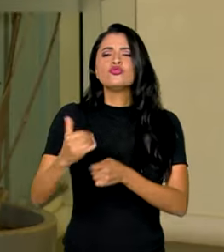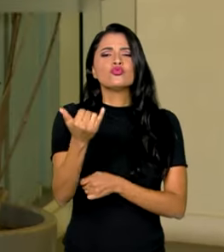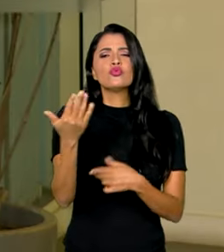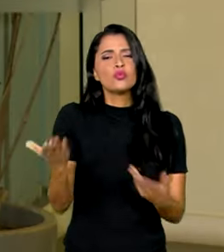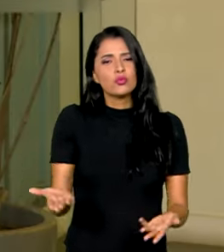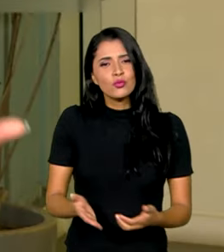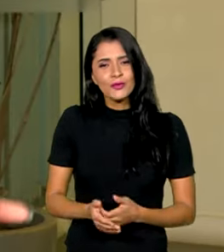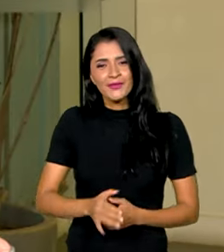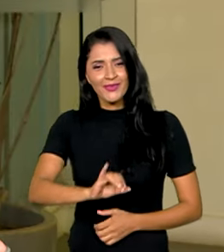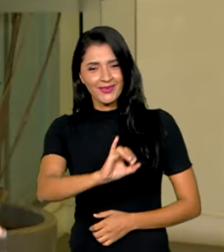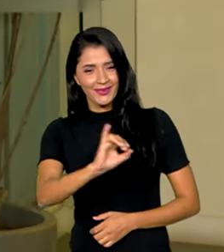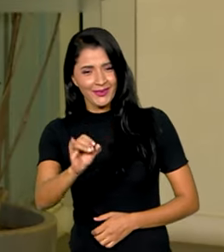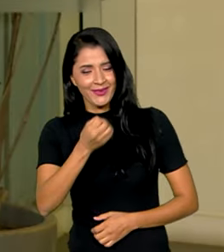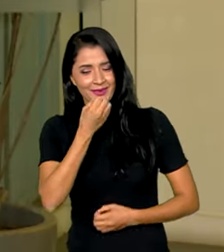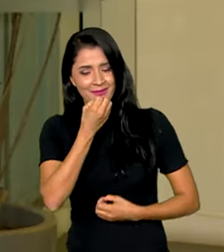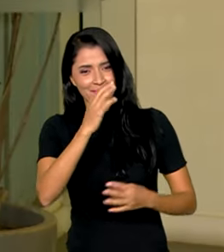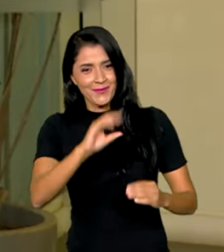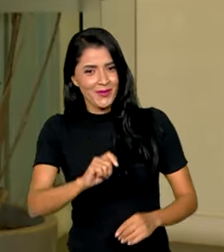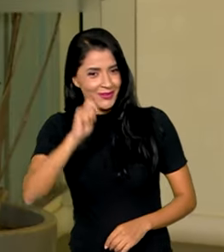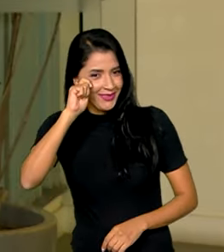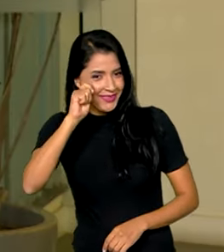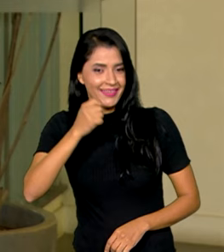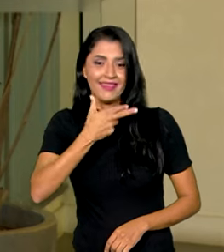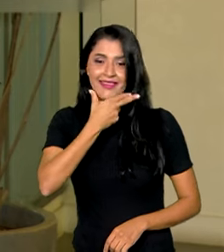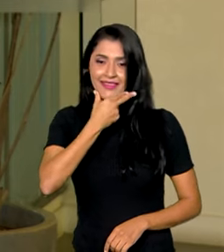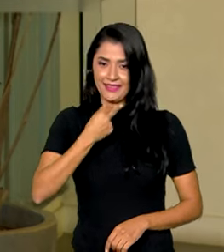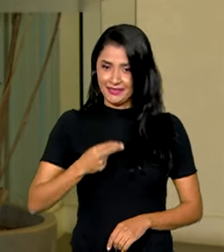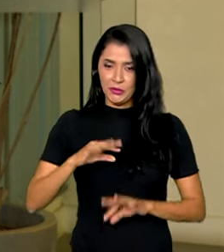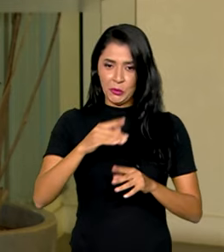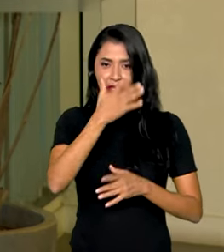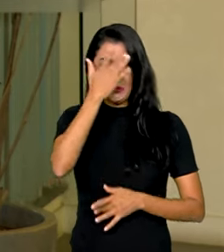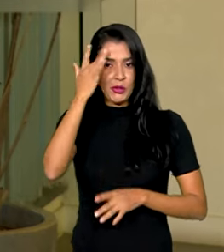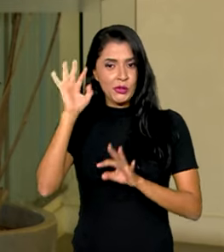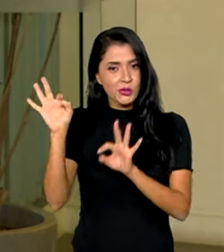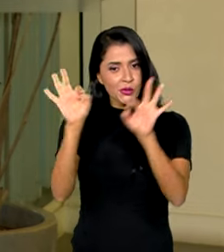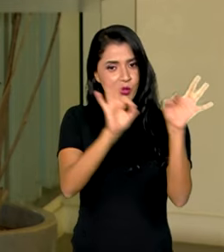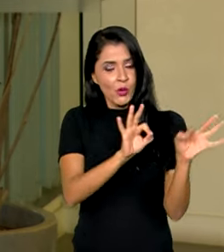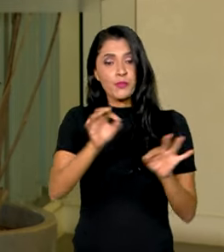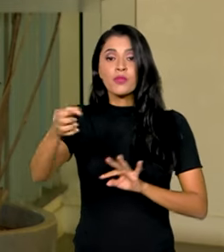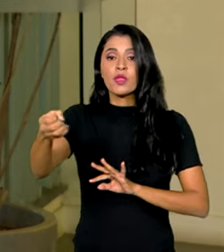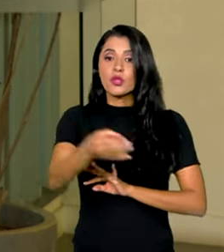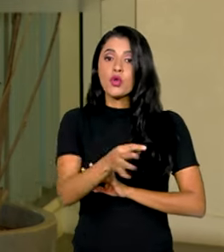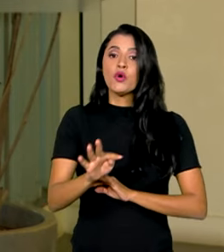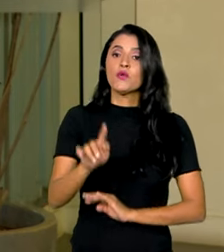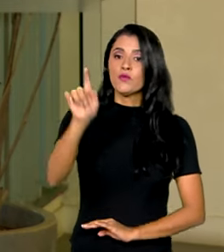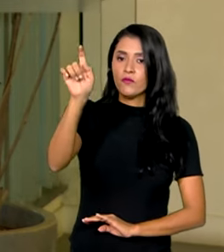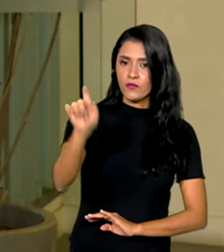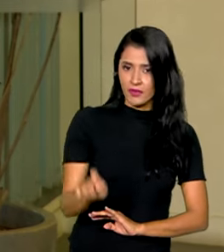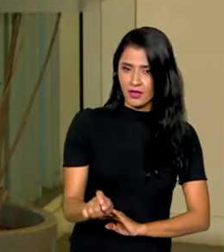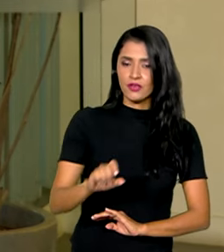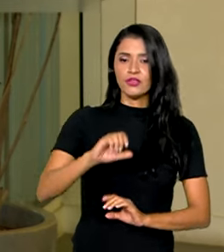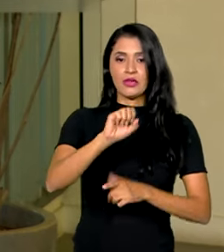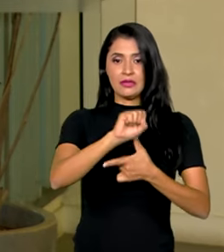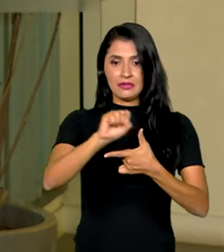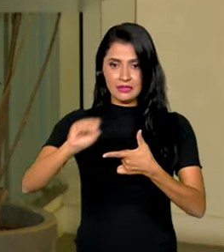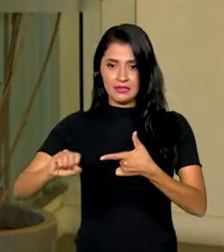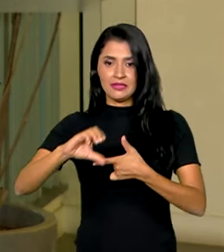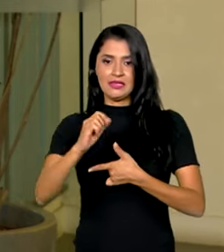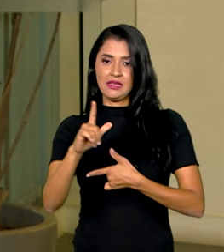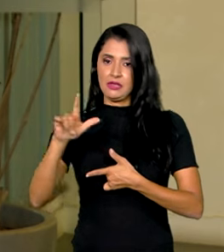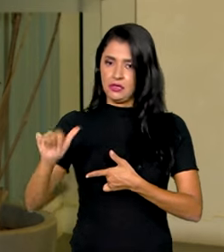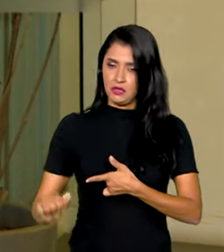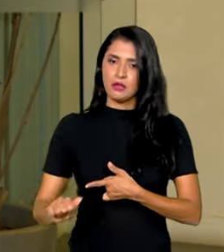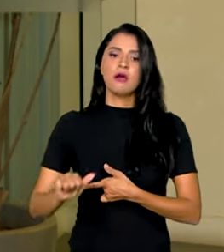Oi, Ana, Roberto. Boa noite a vocês e a todo mundo que está com a gente. Pois é, agora a nova taxa básica de juros, a taxa Selic, está em 11